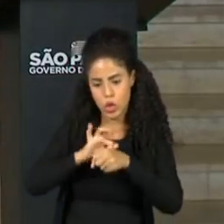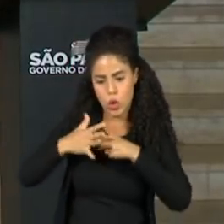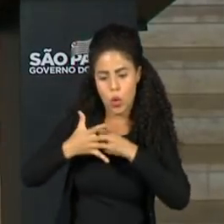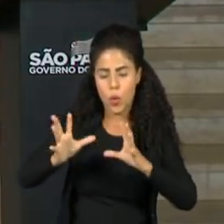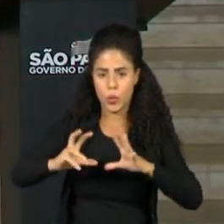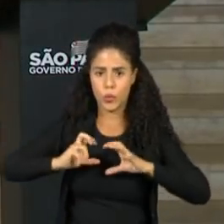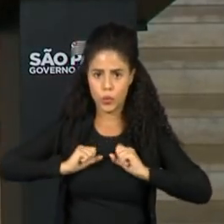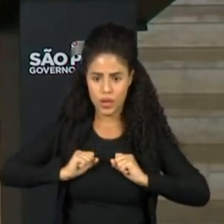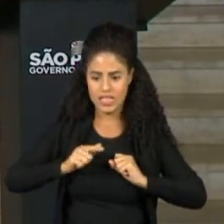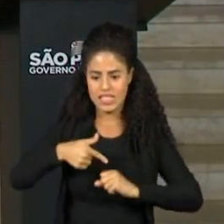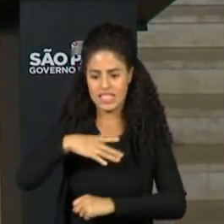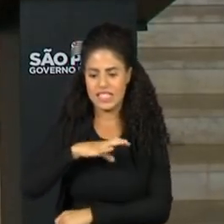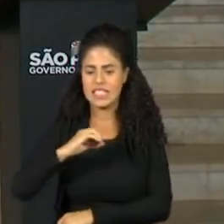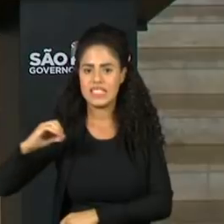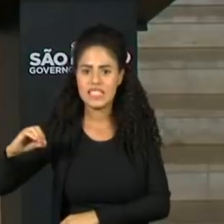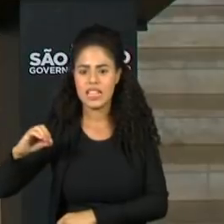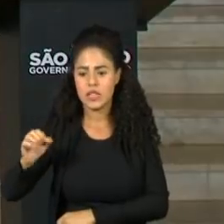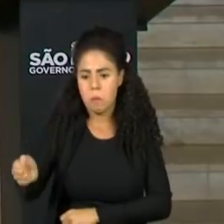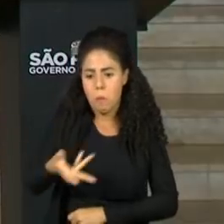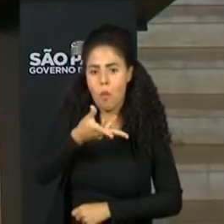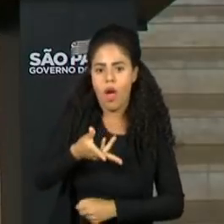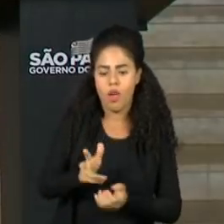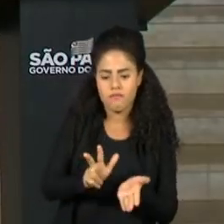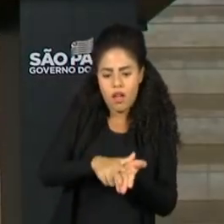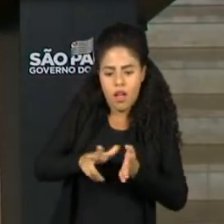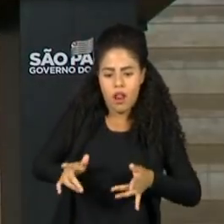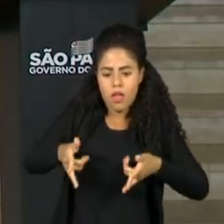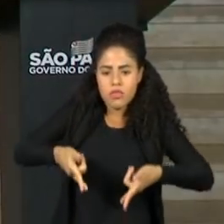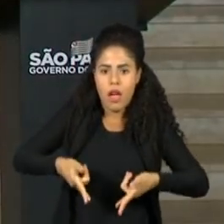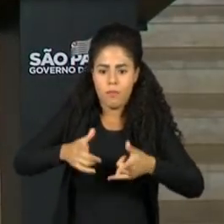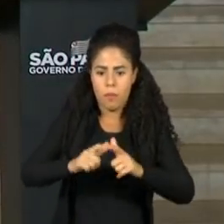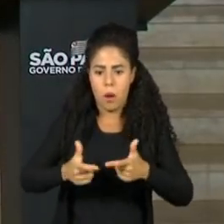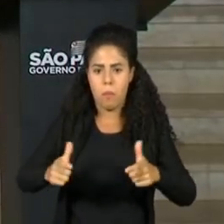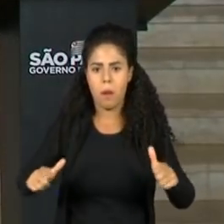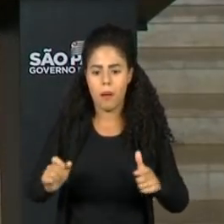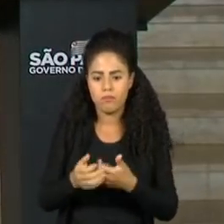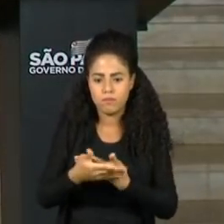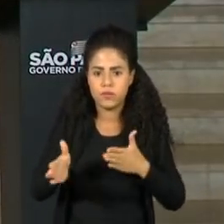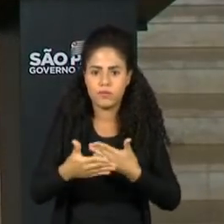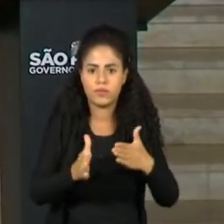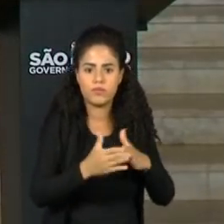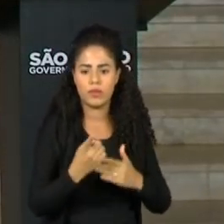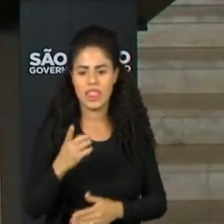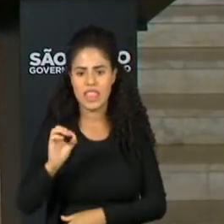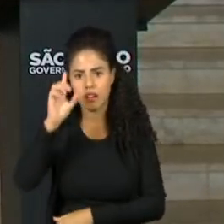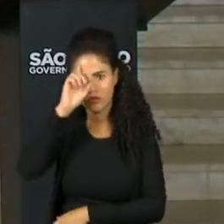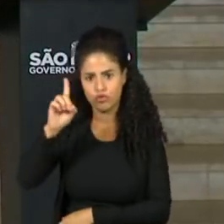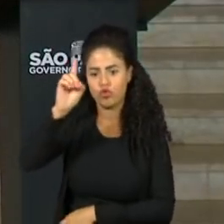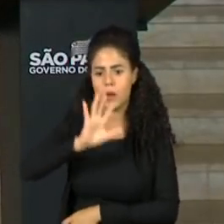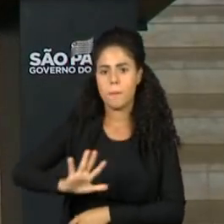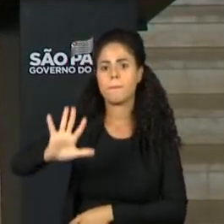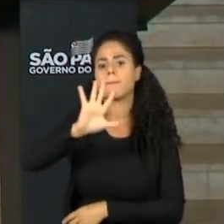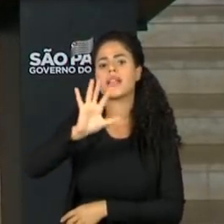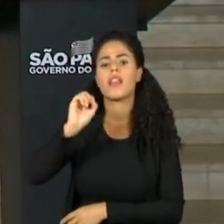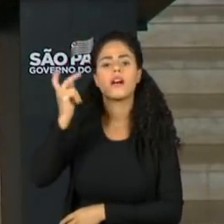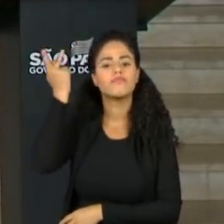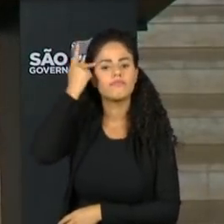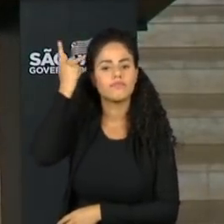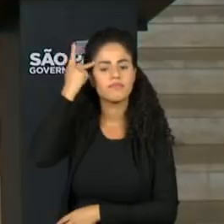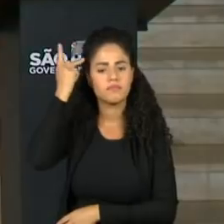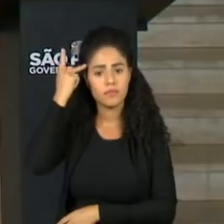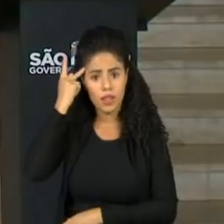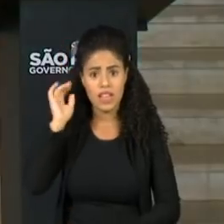Esses 700 novos leitos deverão ser abertos nos próximos 10 dias em todo o Estado de São Paulo,